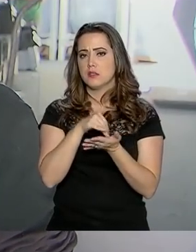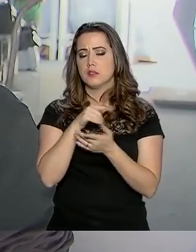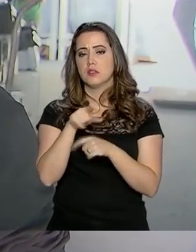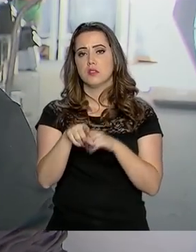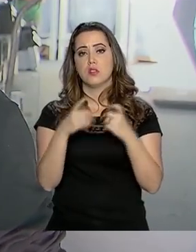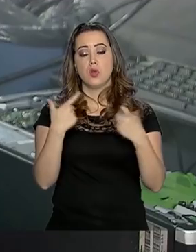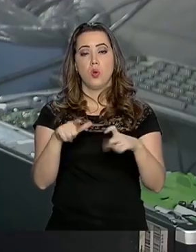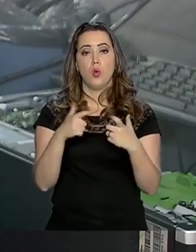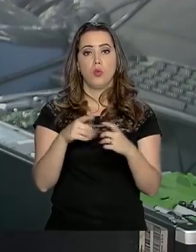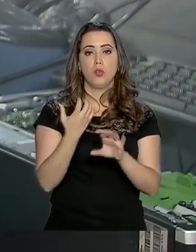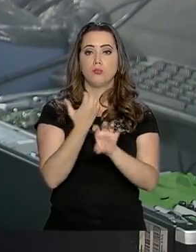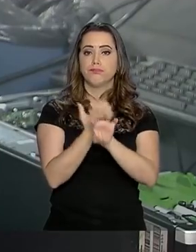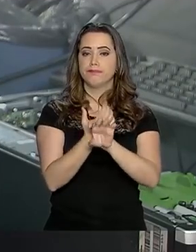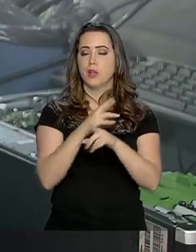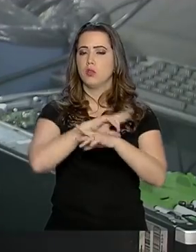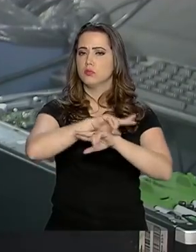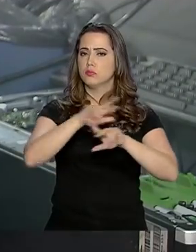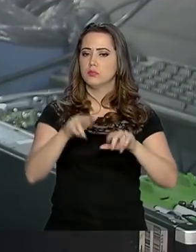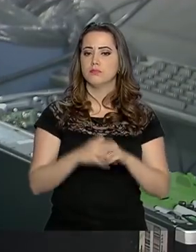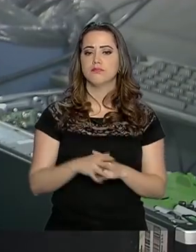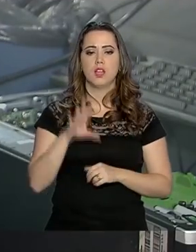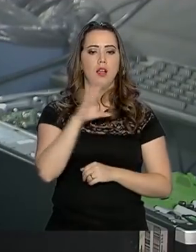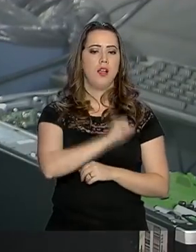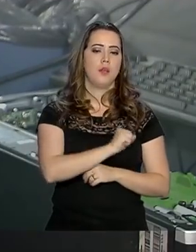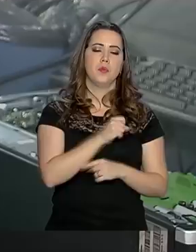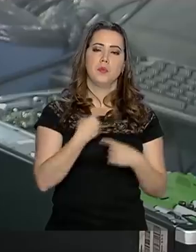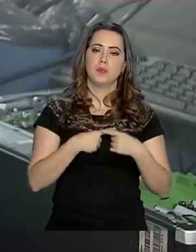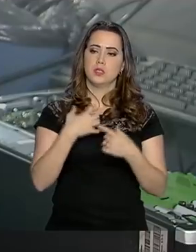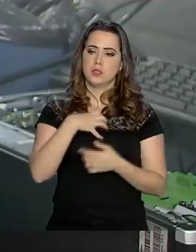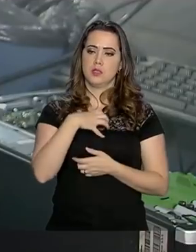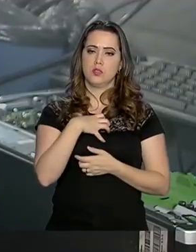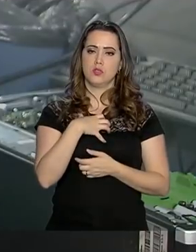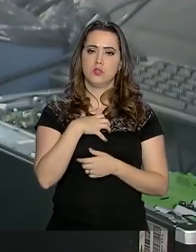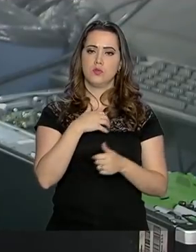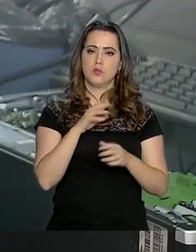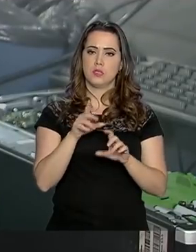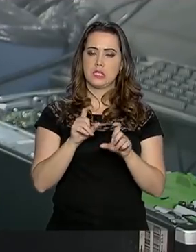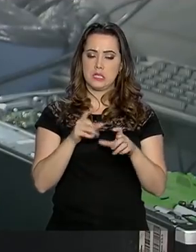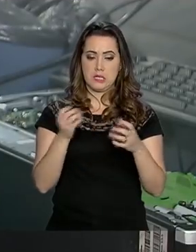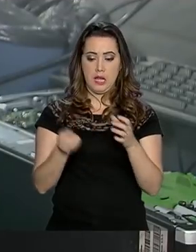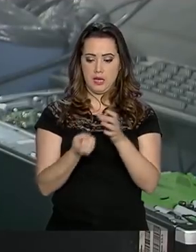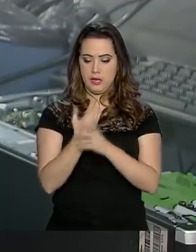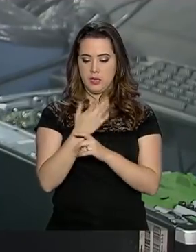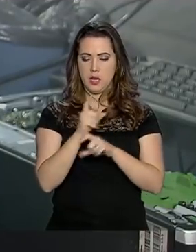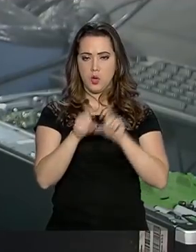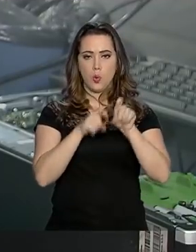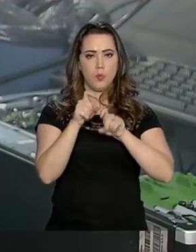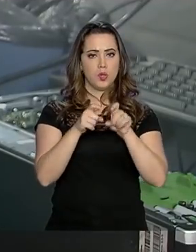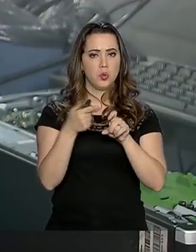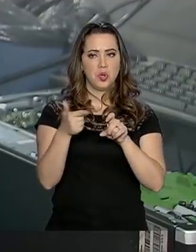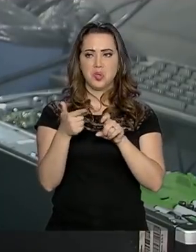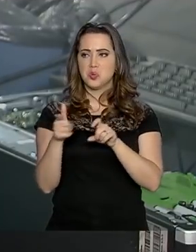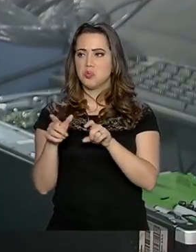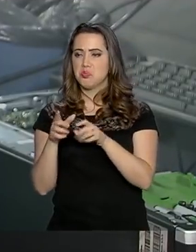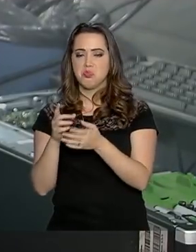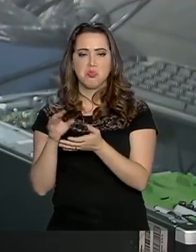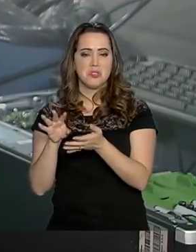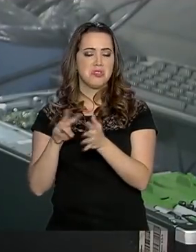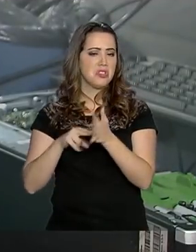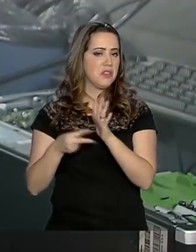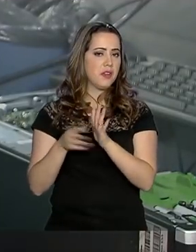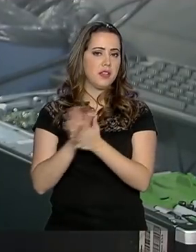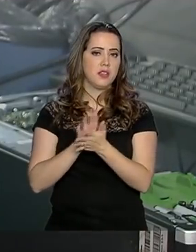para telecentros. É apaixonante. Primeiramente, o sentimento de você estar montando uma máquina que não era nada e agora é alguma coisa,